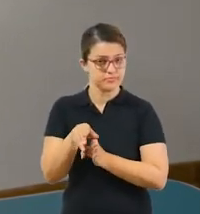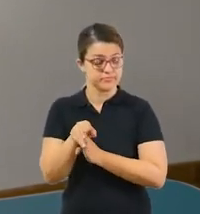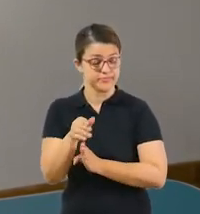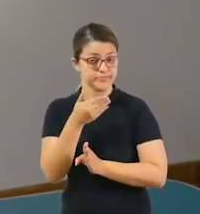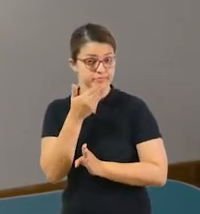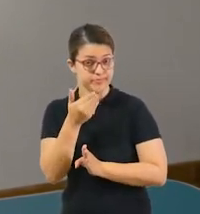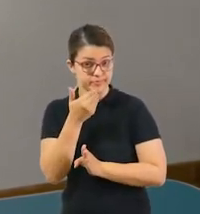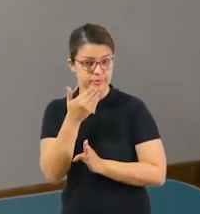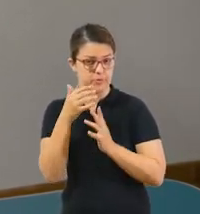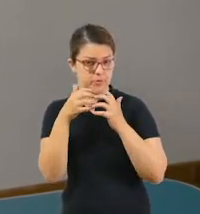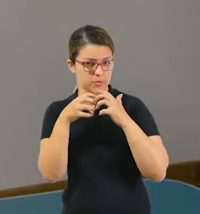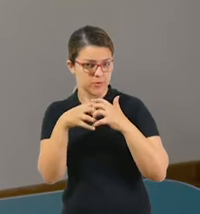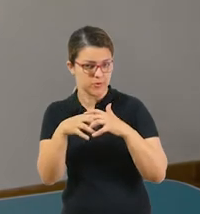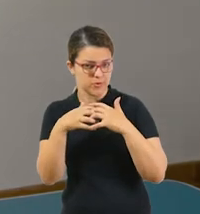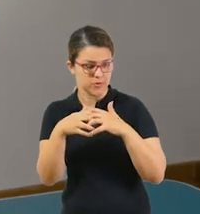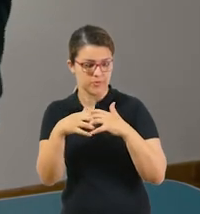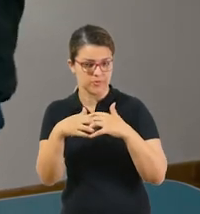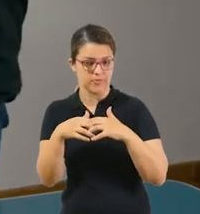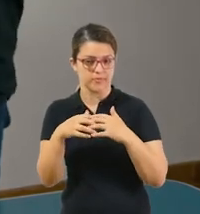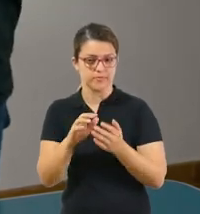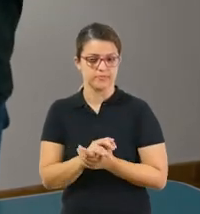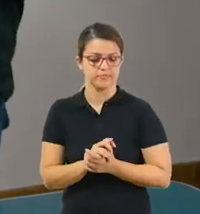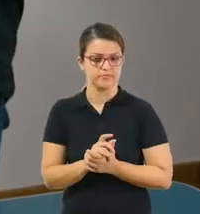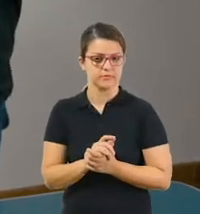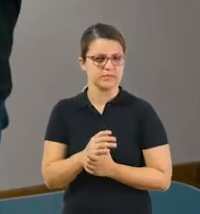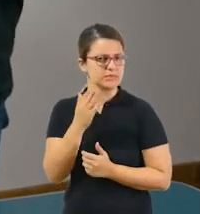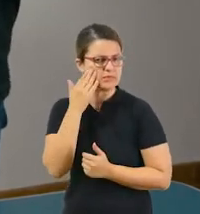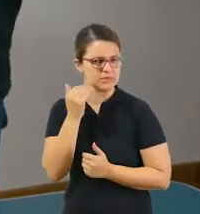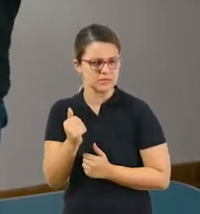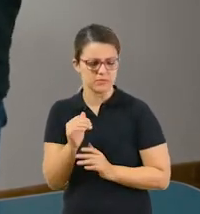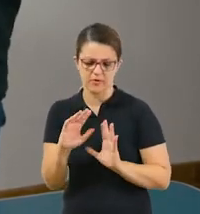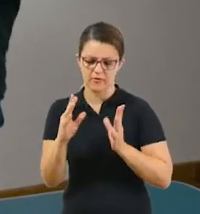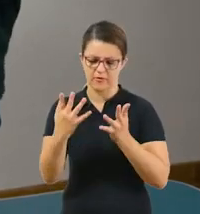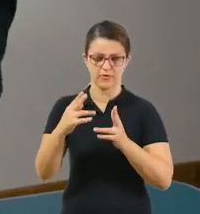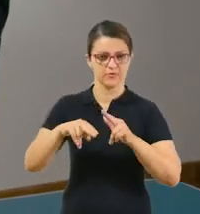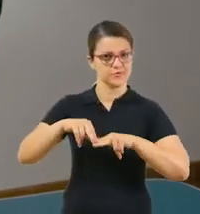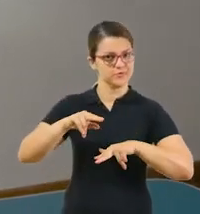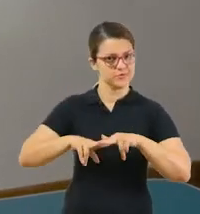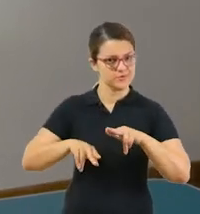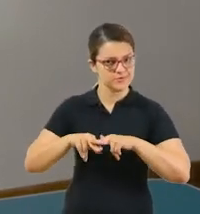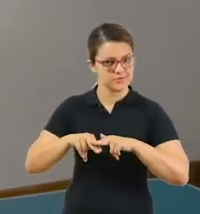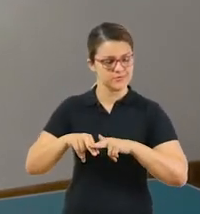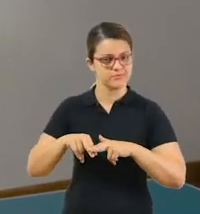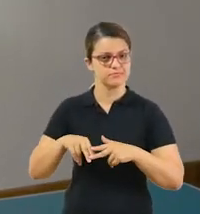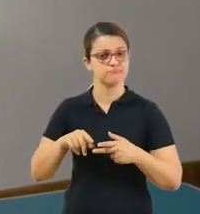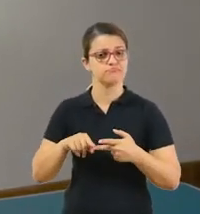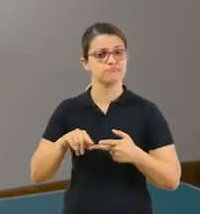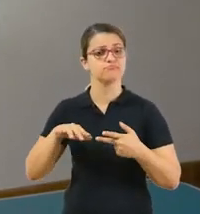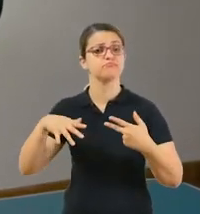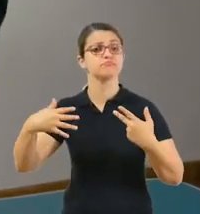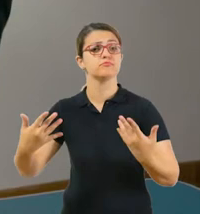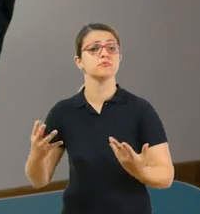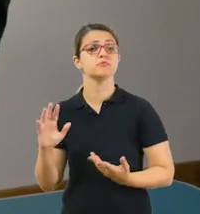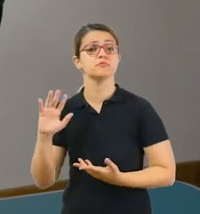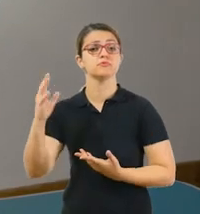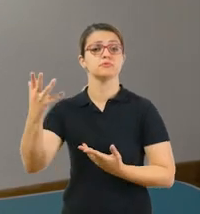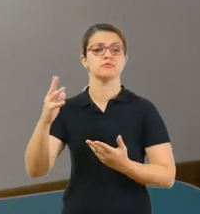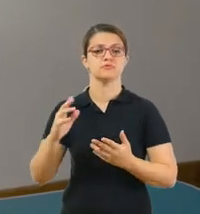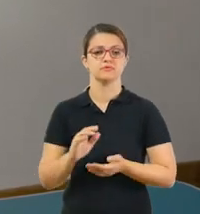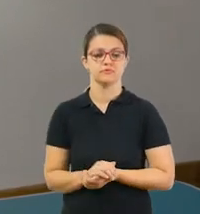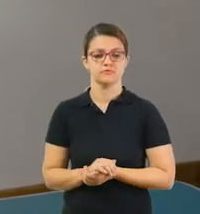o pensamento dos alunos, e elas são, você sabe o que é a festa junina? Quando ela acontece,